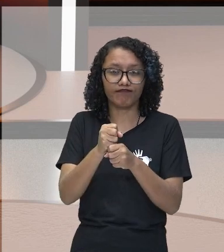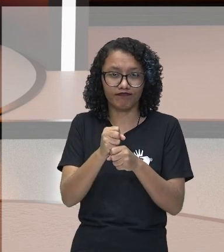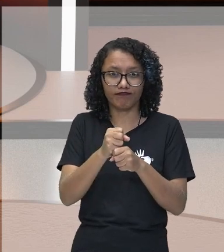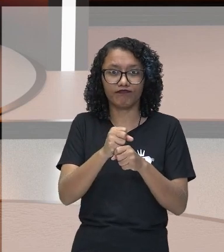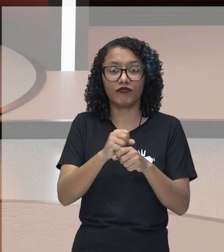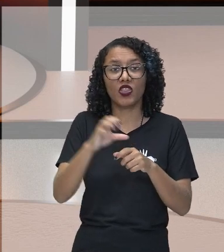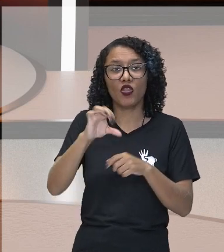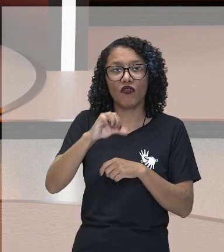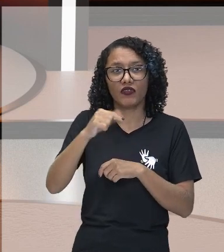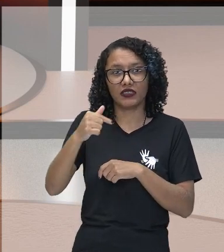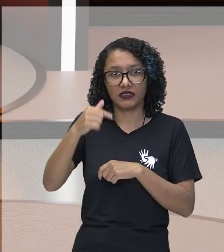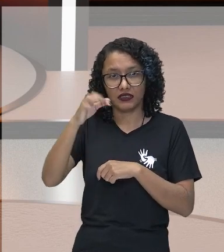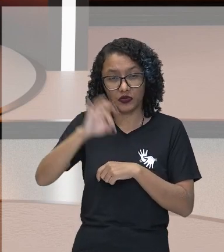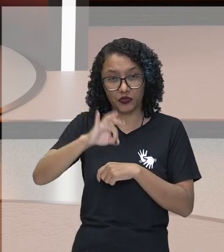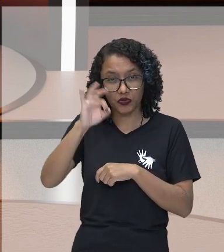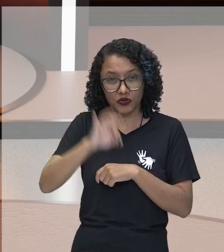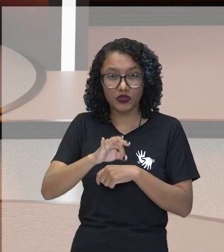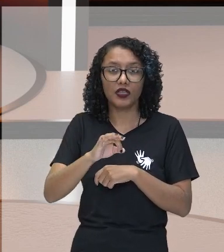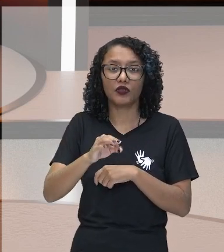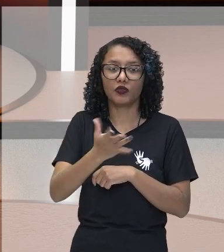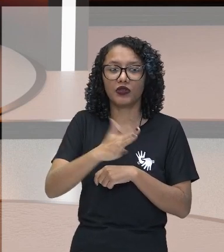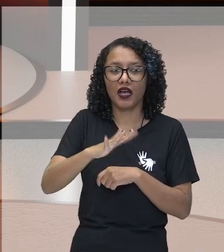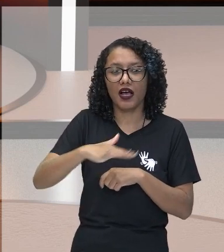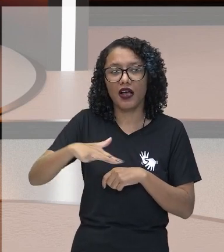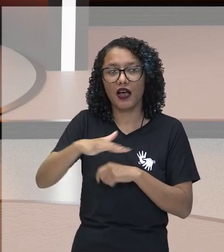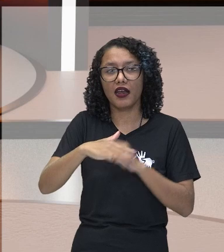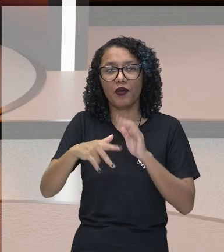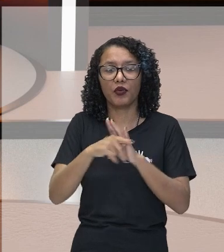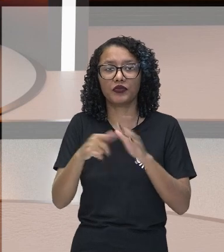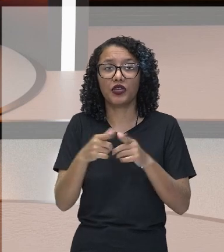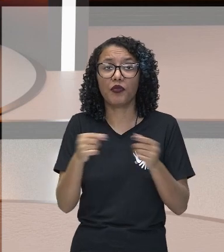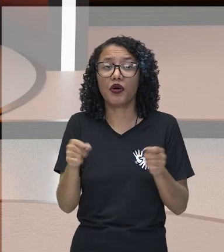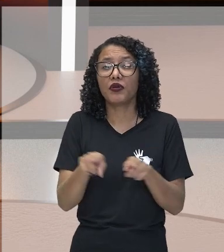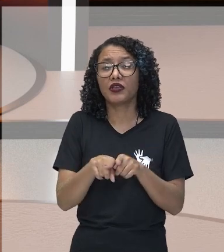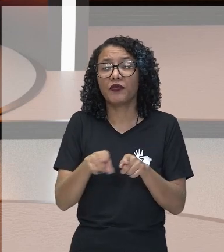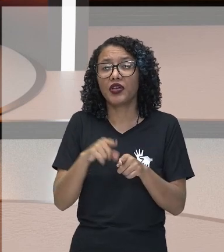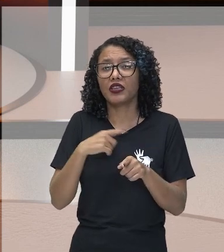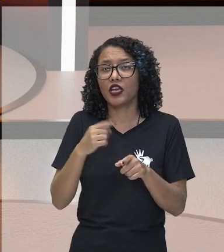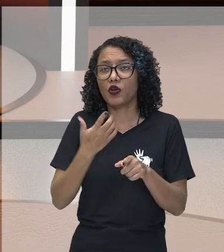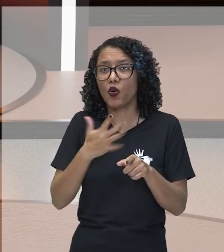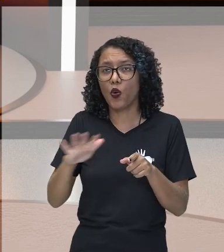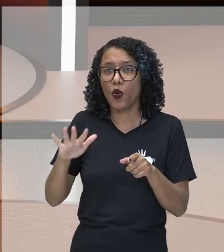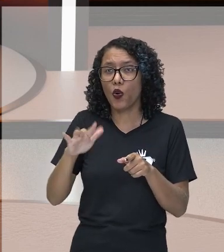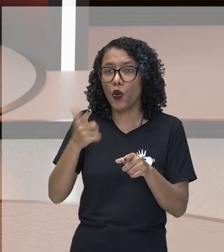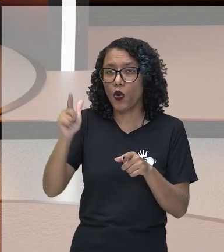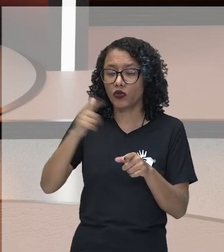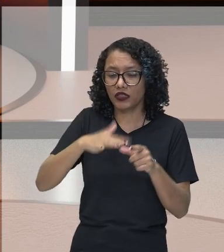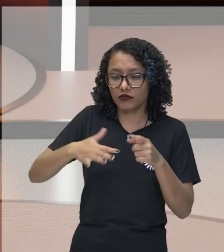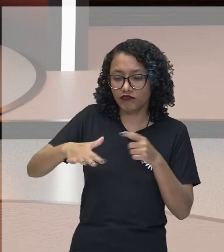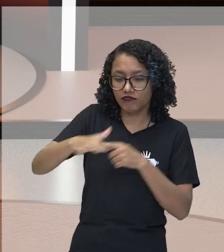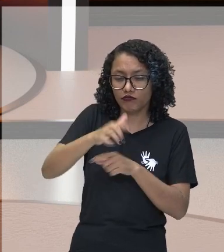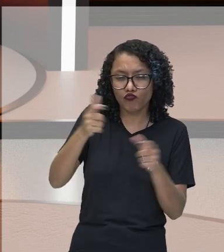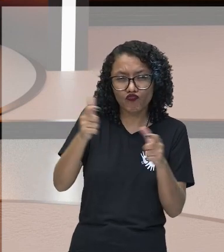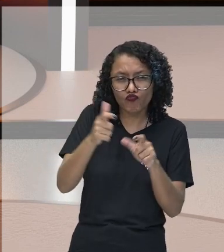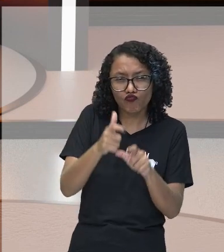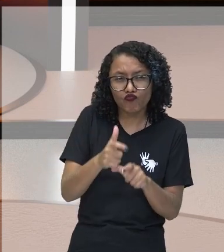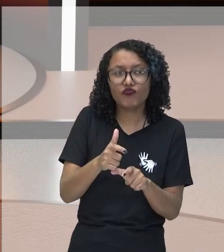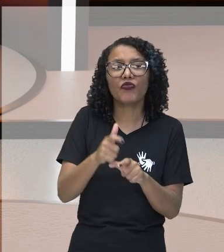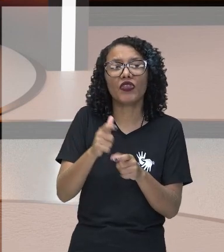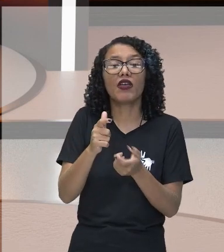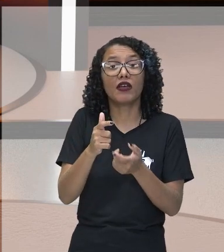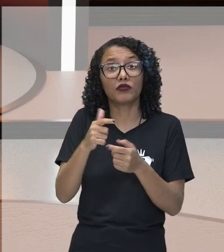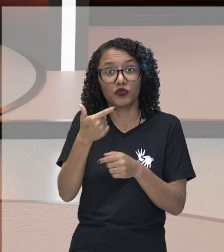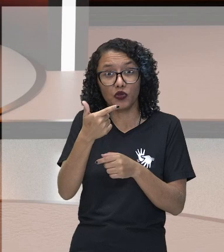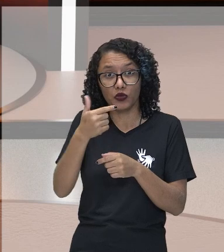do território japonês. E outras diversas ilhas menores que vão compor esses 3% que faltam. Então ali o Japão